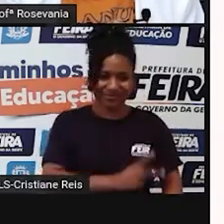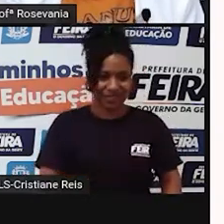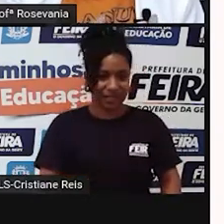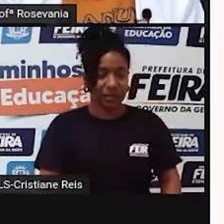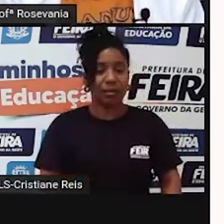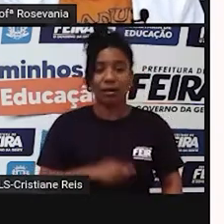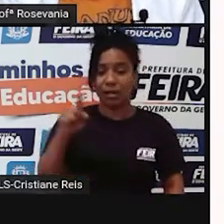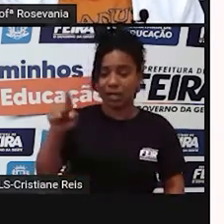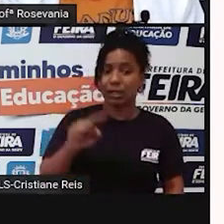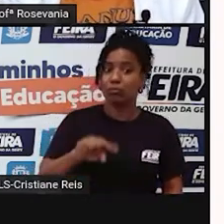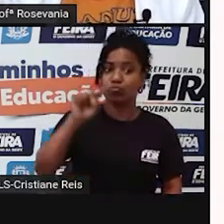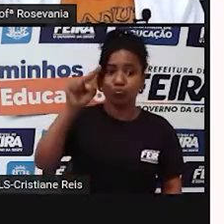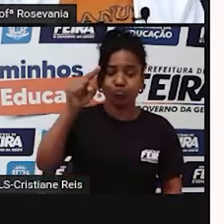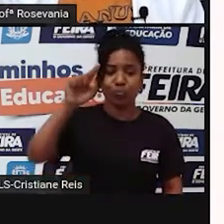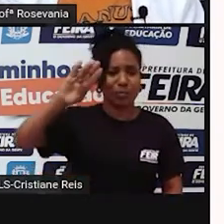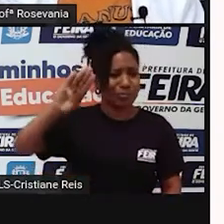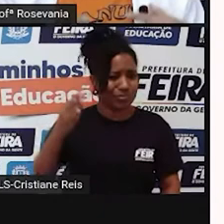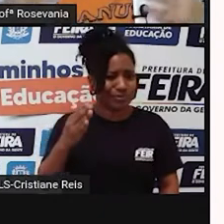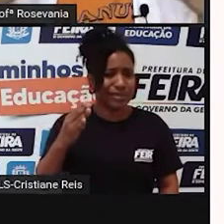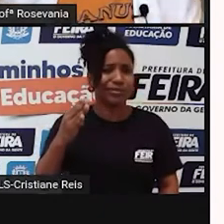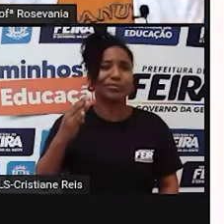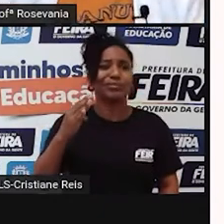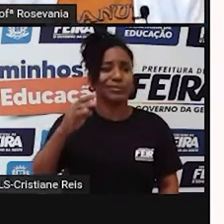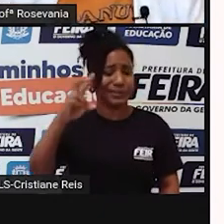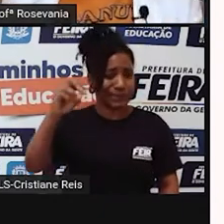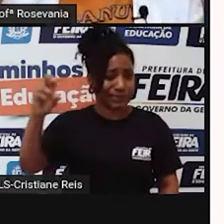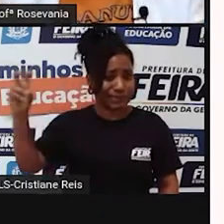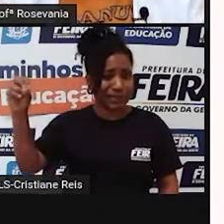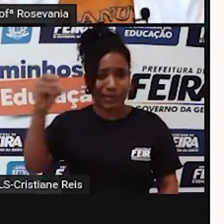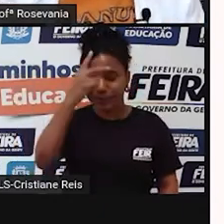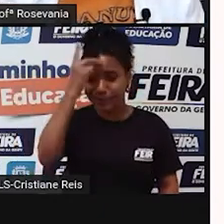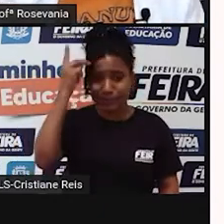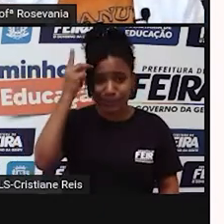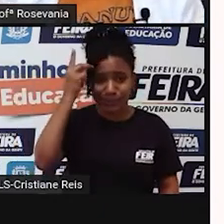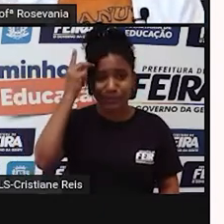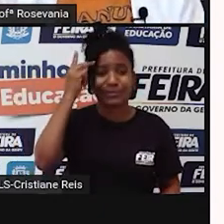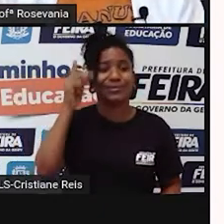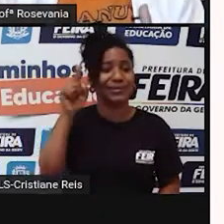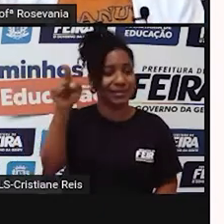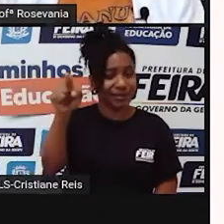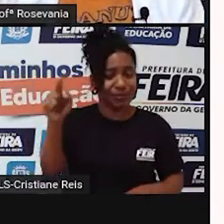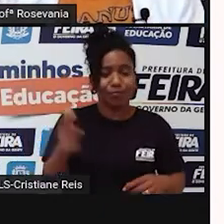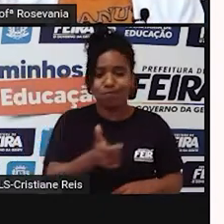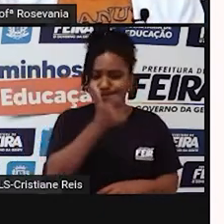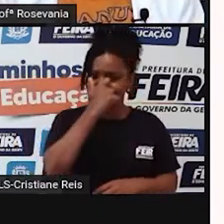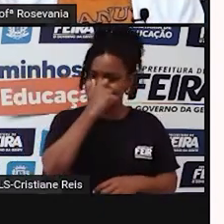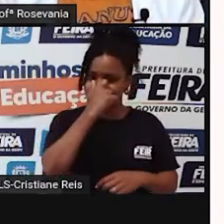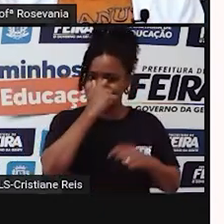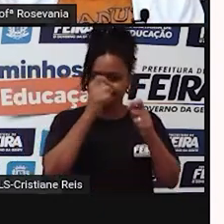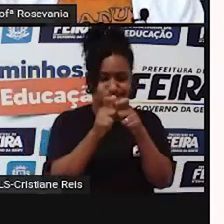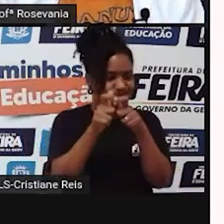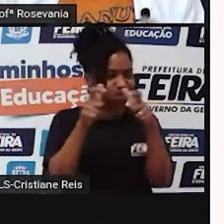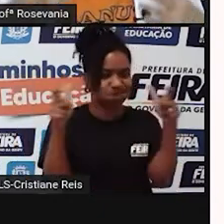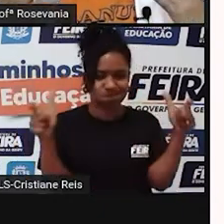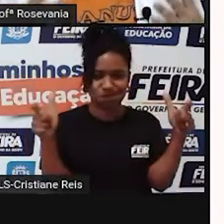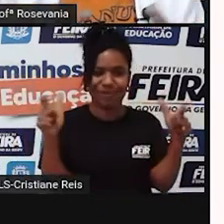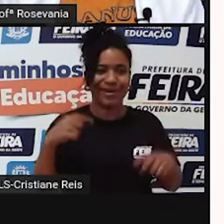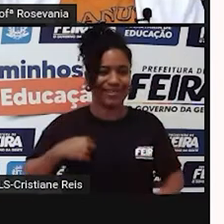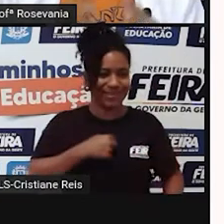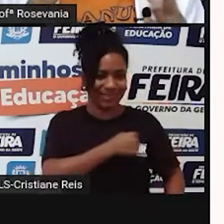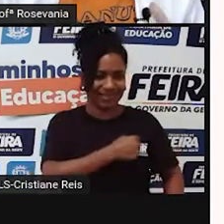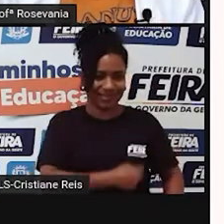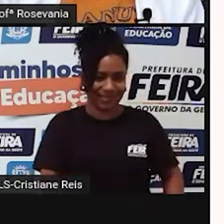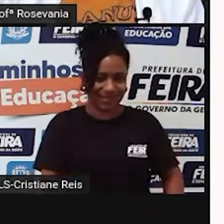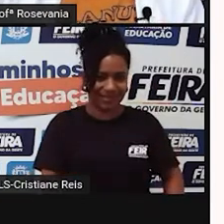um bilhão e meio, né, de habitantes, é a quantidade total de habitantes que a gente tem ali. Então, um